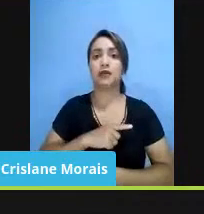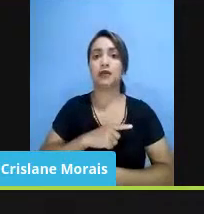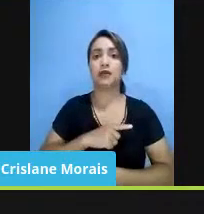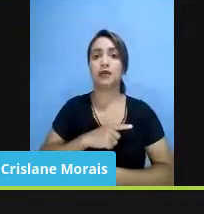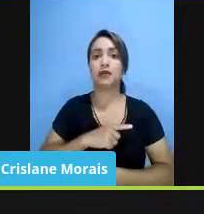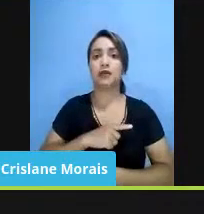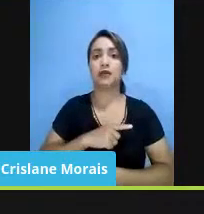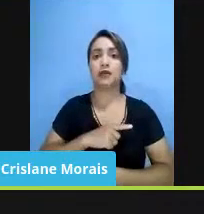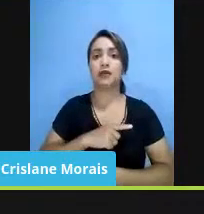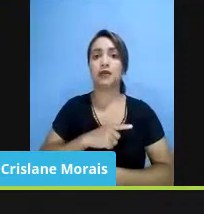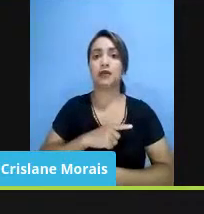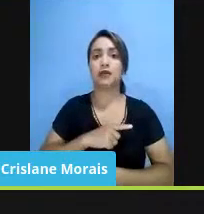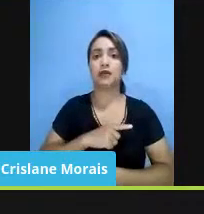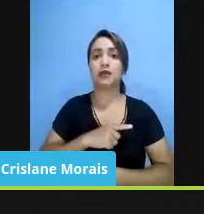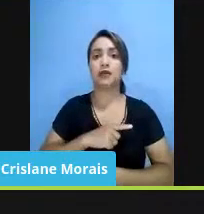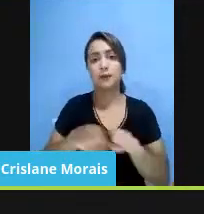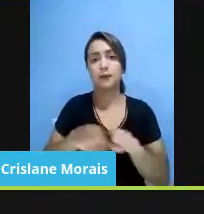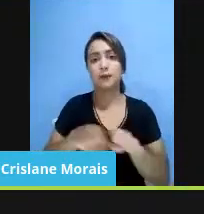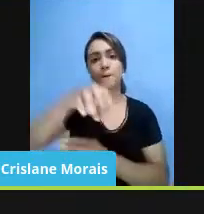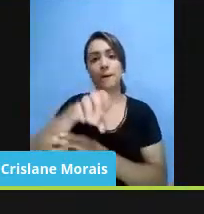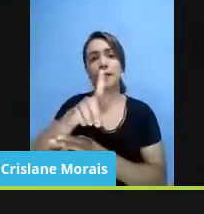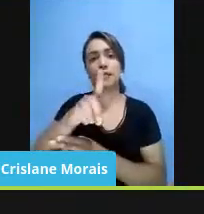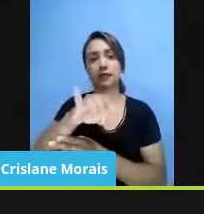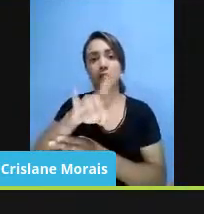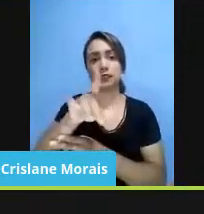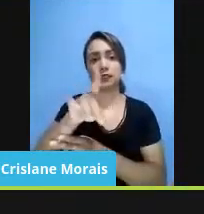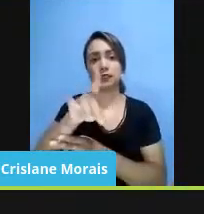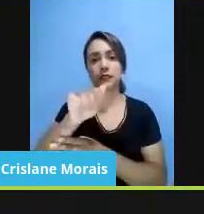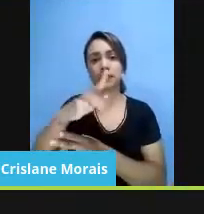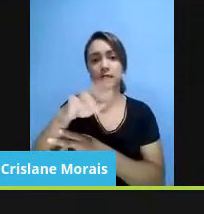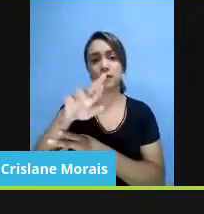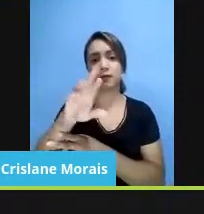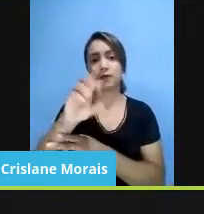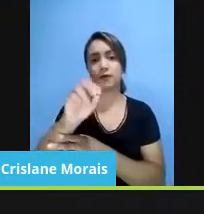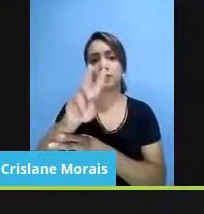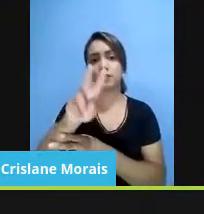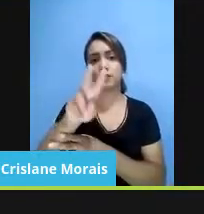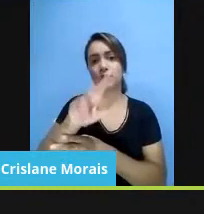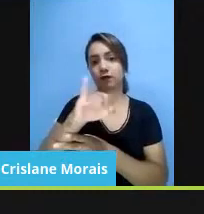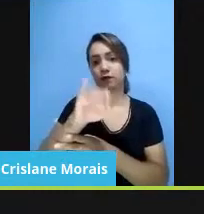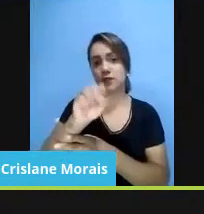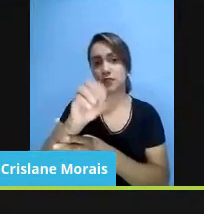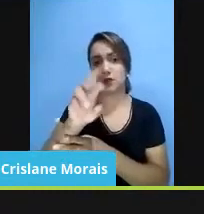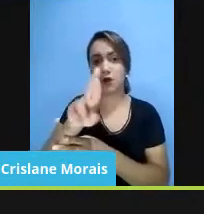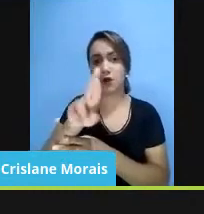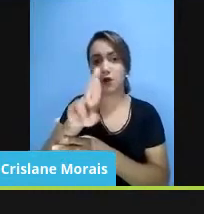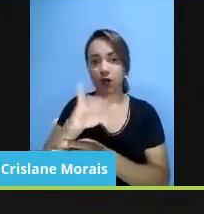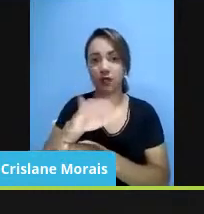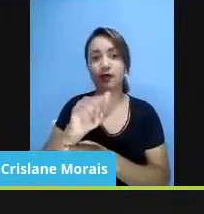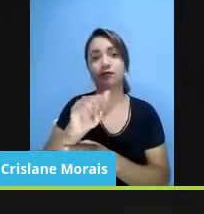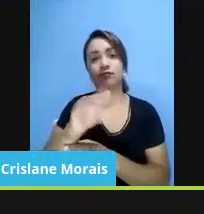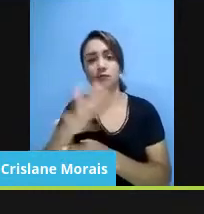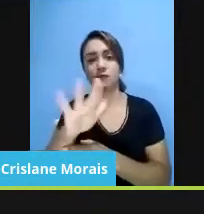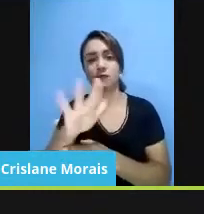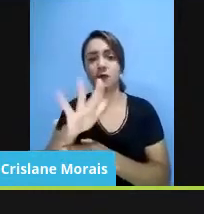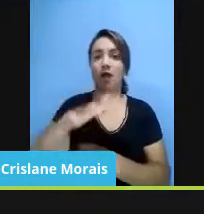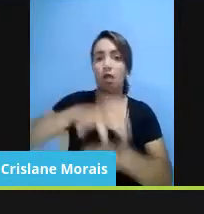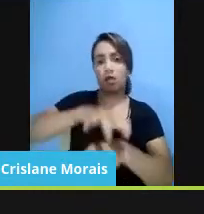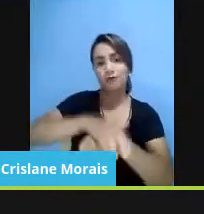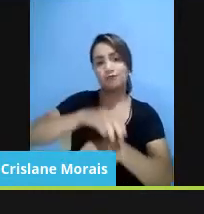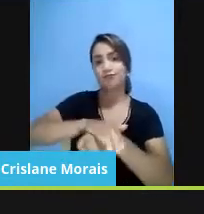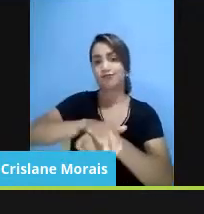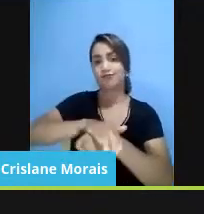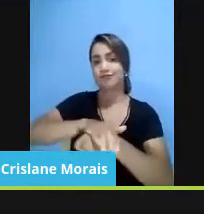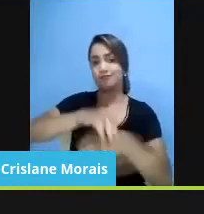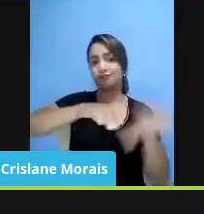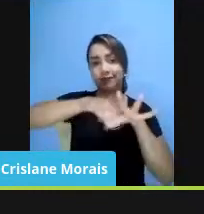provisória que praticamente tira a autonomia da decisão das